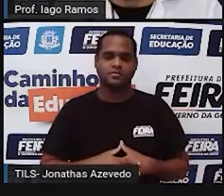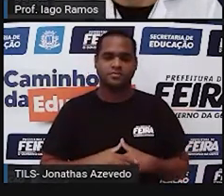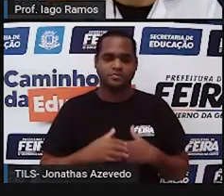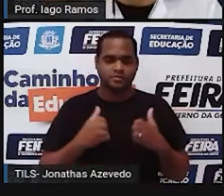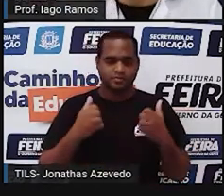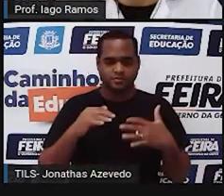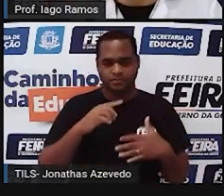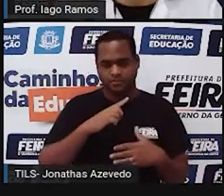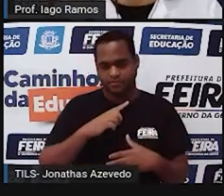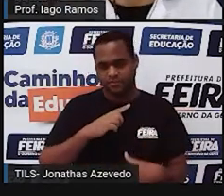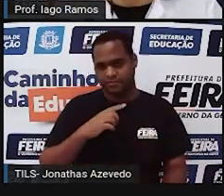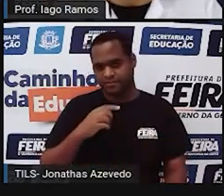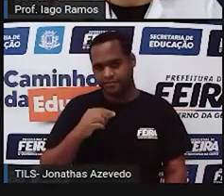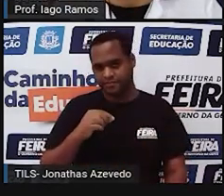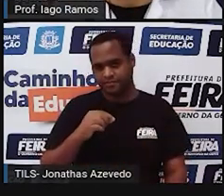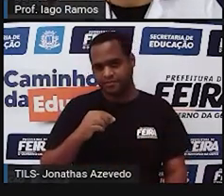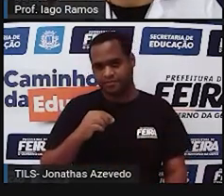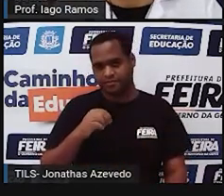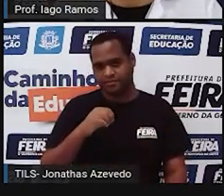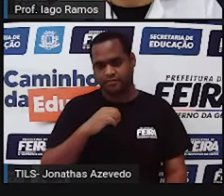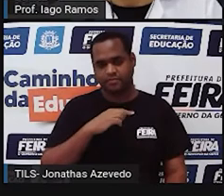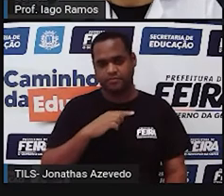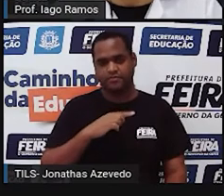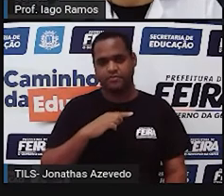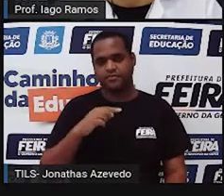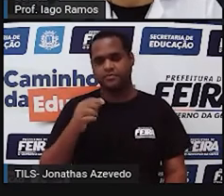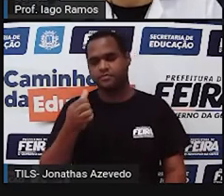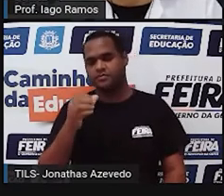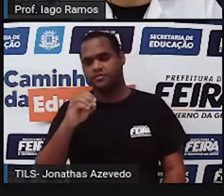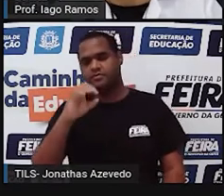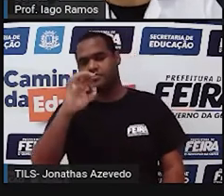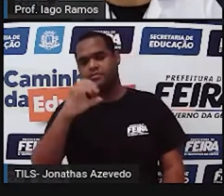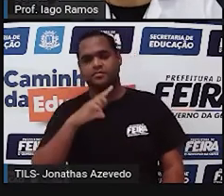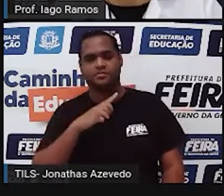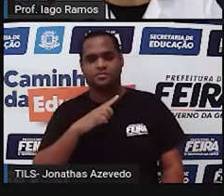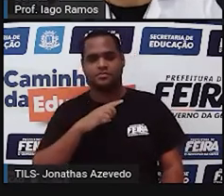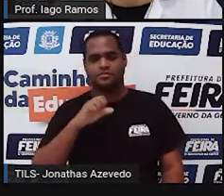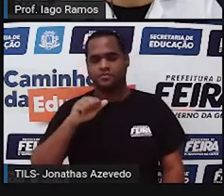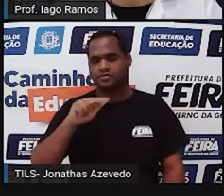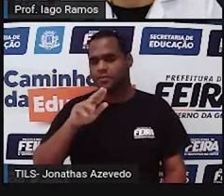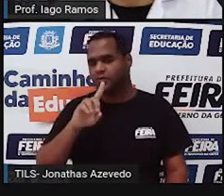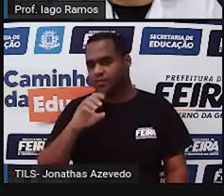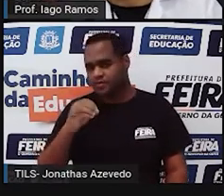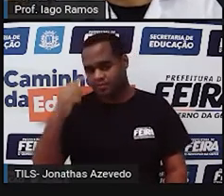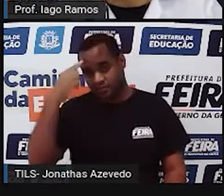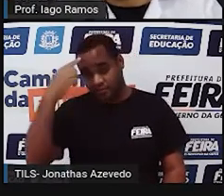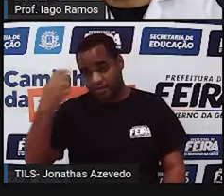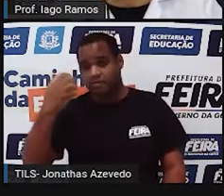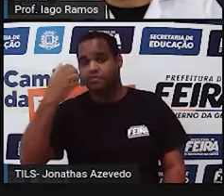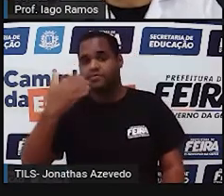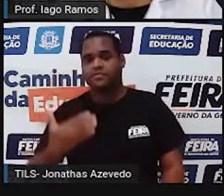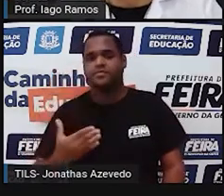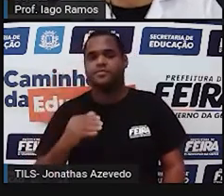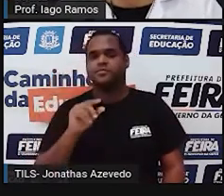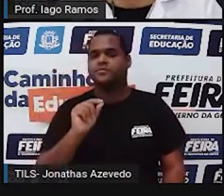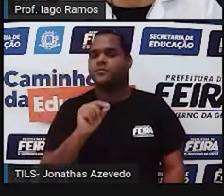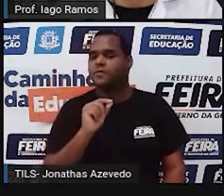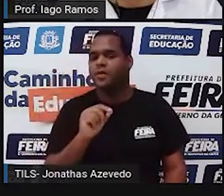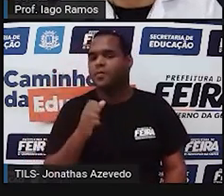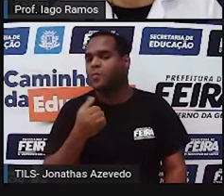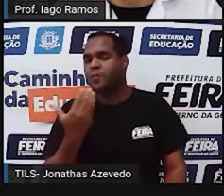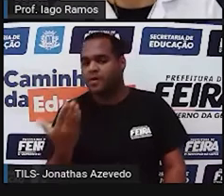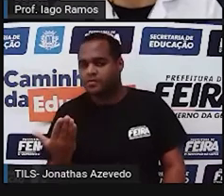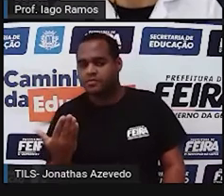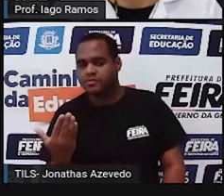Então, por isso que não poderia ser a letra A, né, perguntando o é triângulo obituzângulo ou qual triângulo é o obituzângulo,